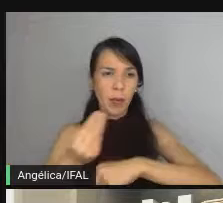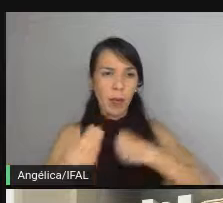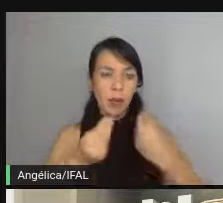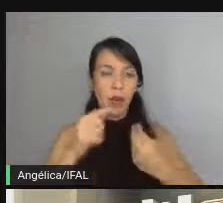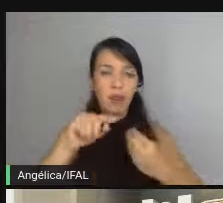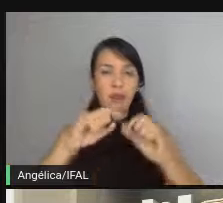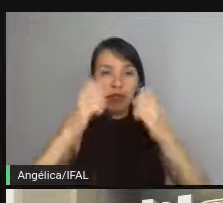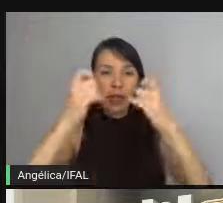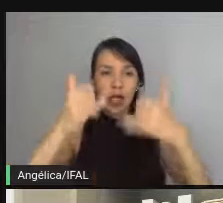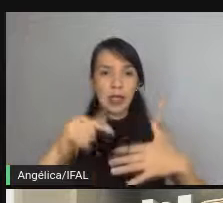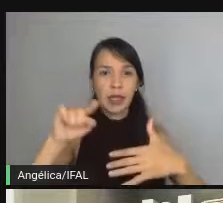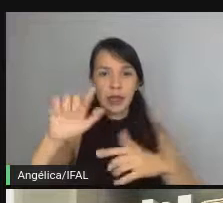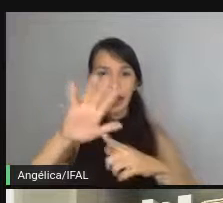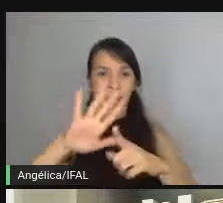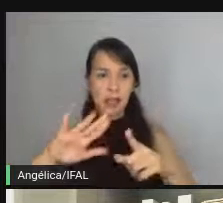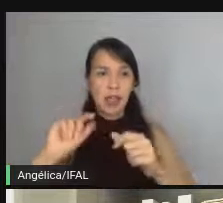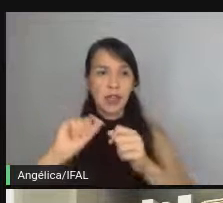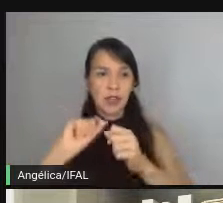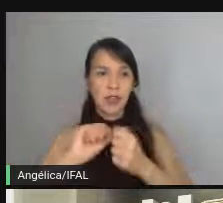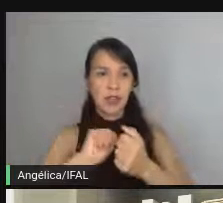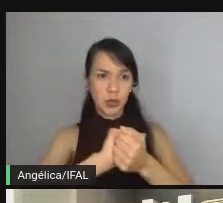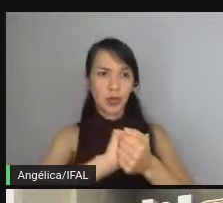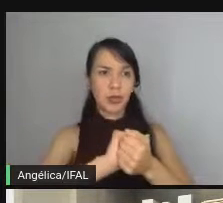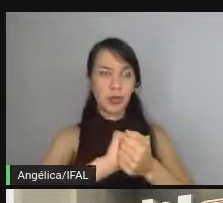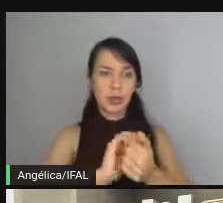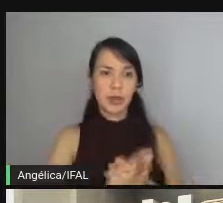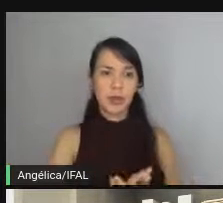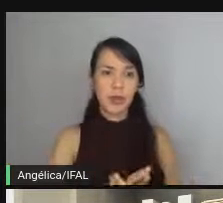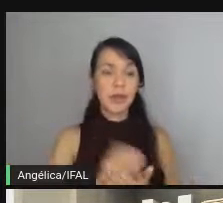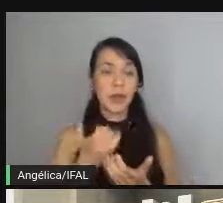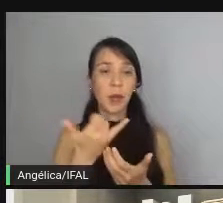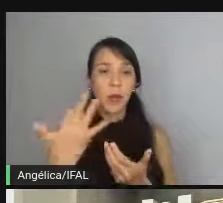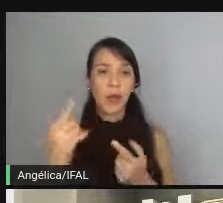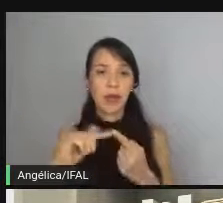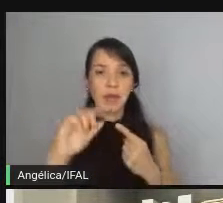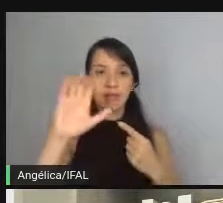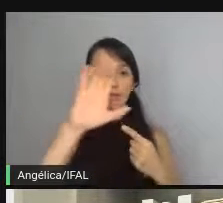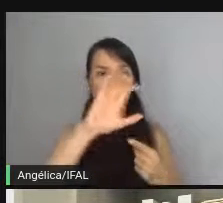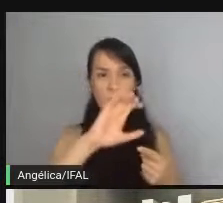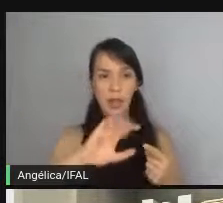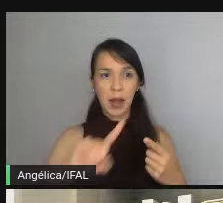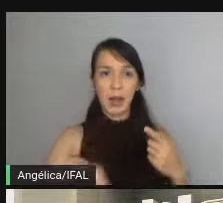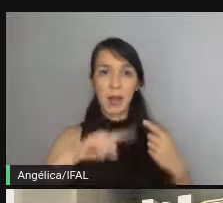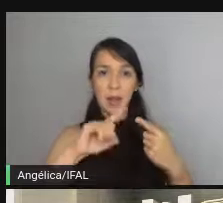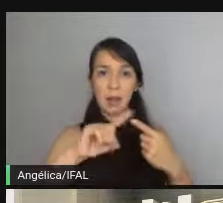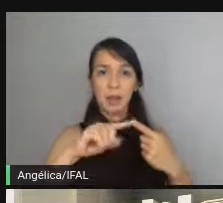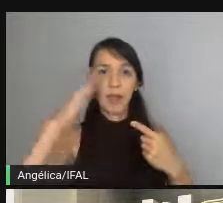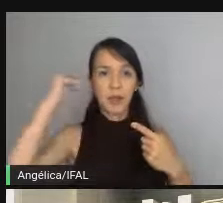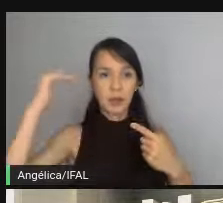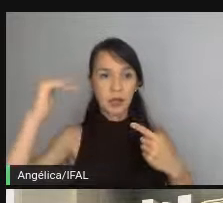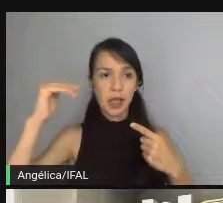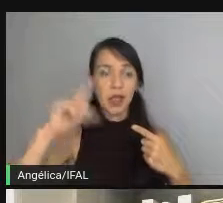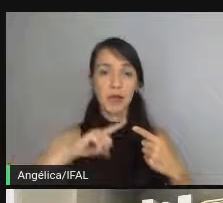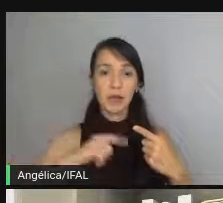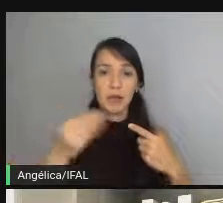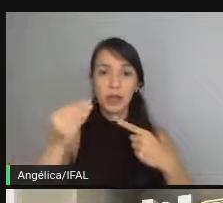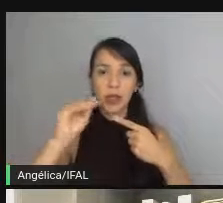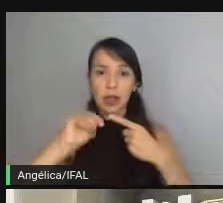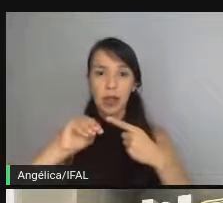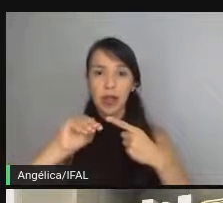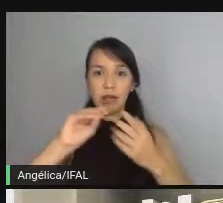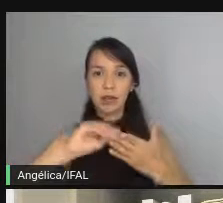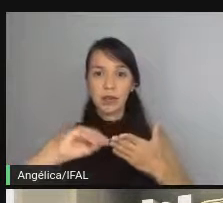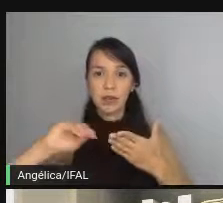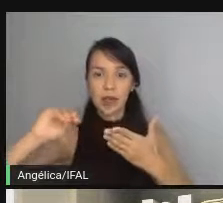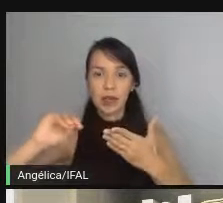estão descritos nos cenários que a gente fez junto então quais são os cenários primeiro de sucesso é quando eu passo um expediente